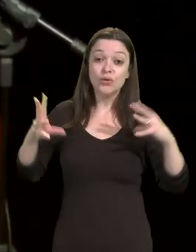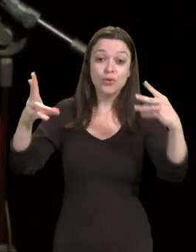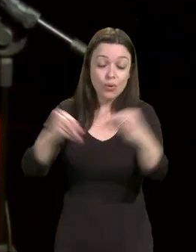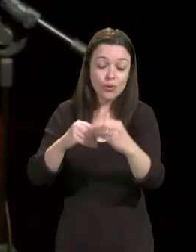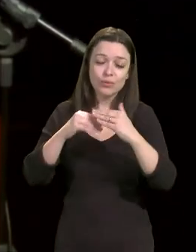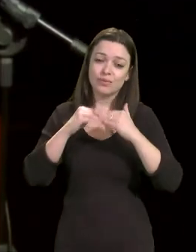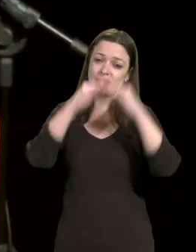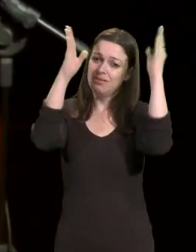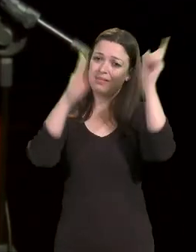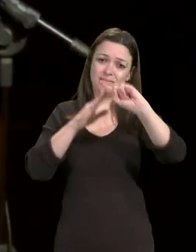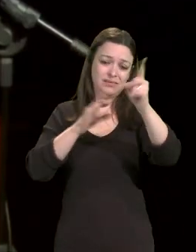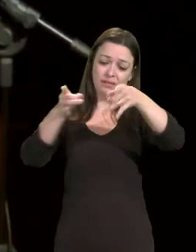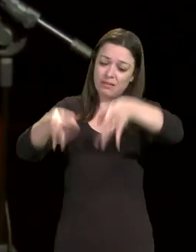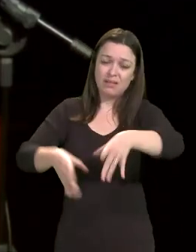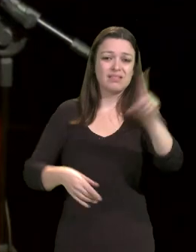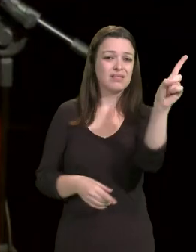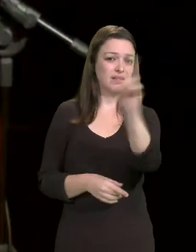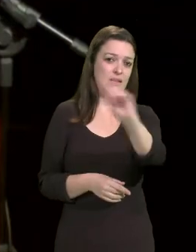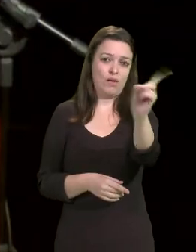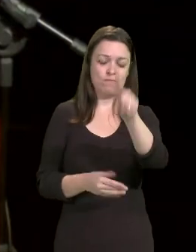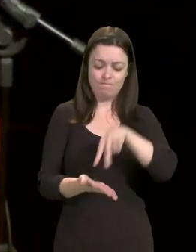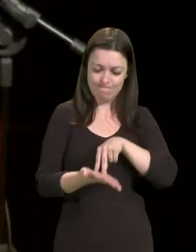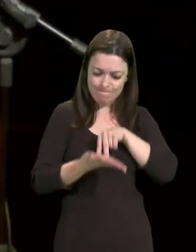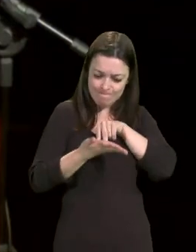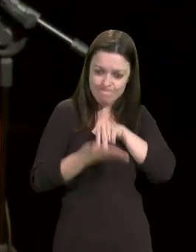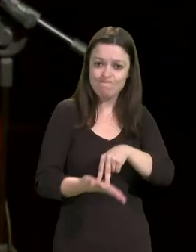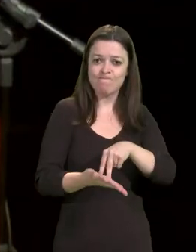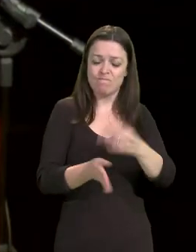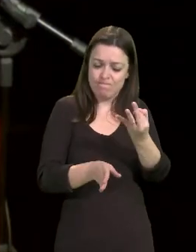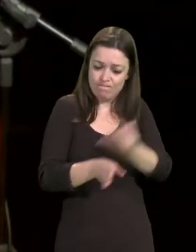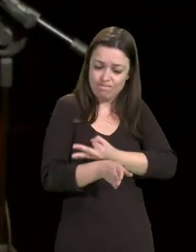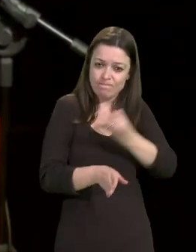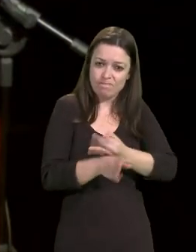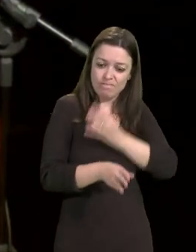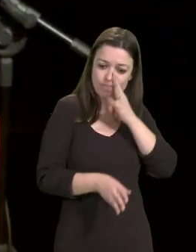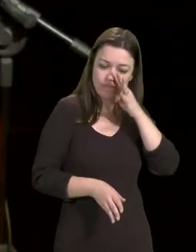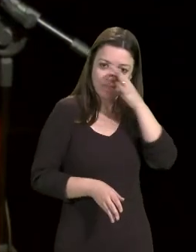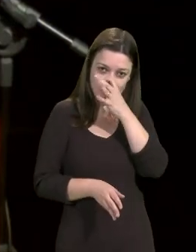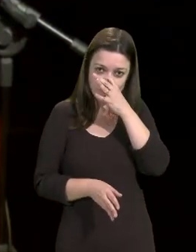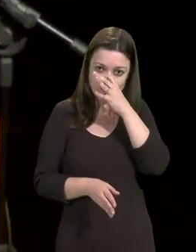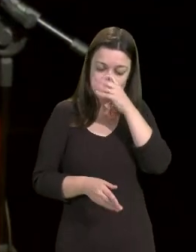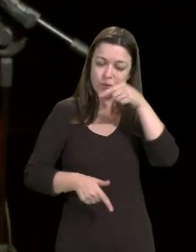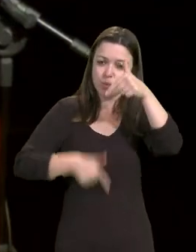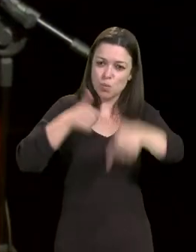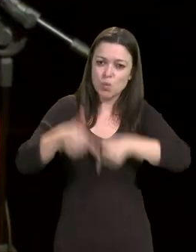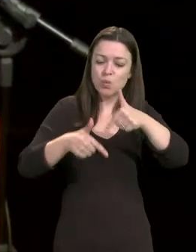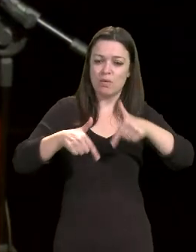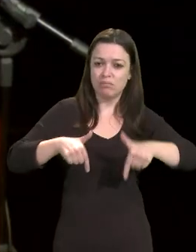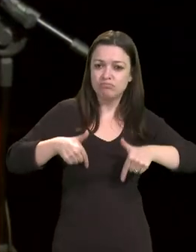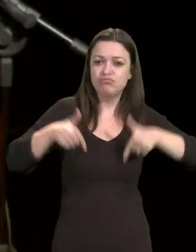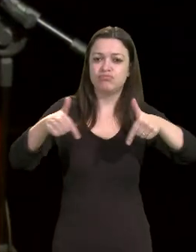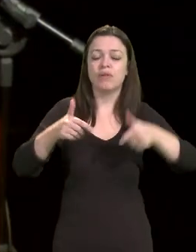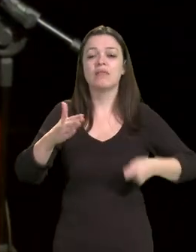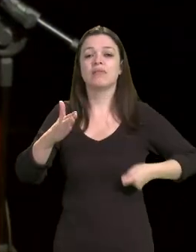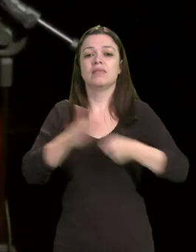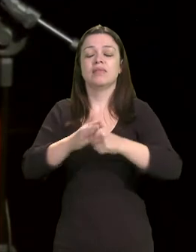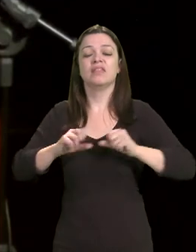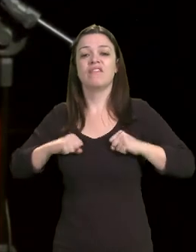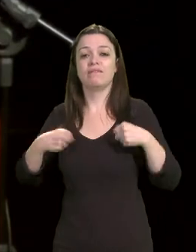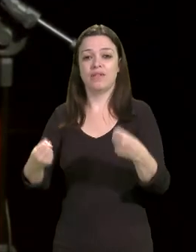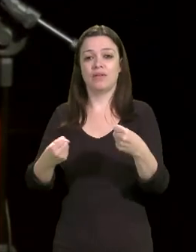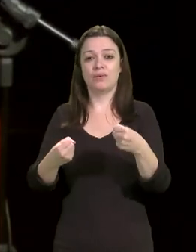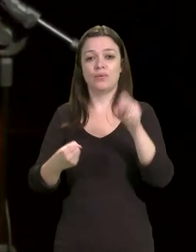desistam, que permaneçamos firmes e determinados a lutar e defender as universidades